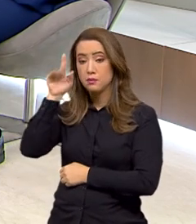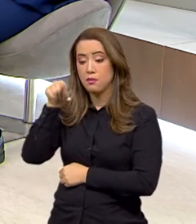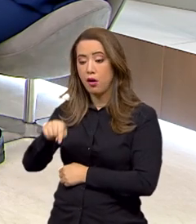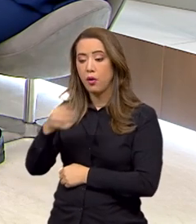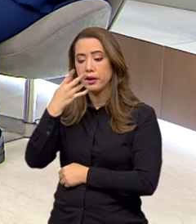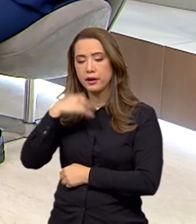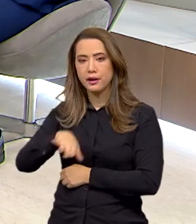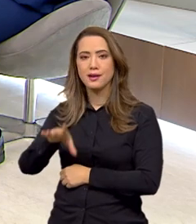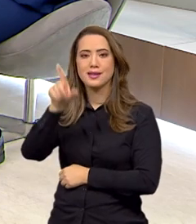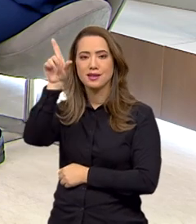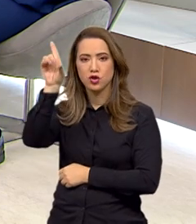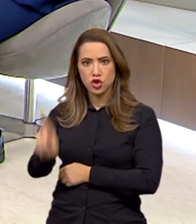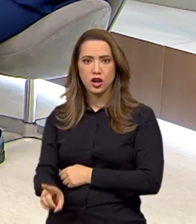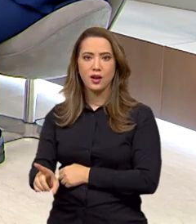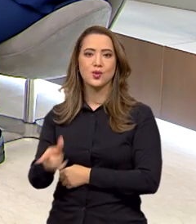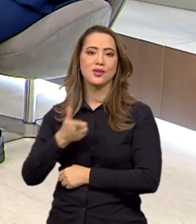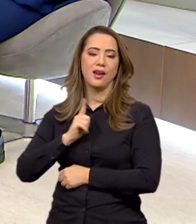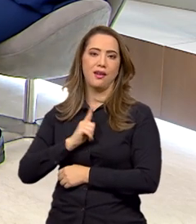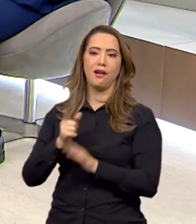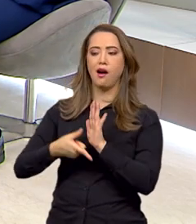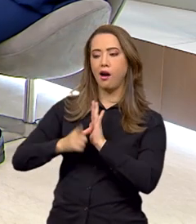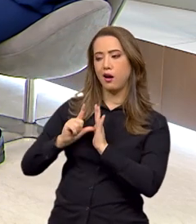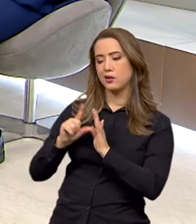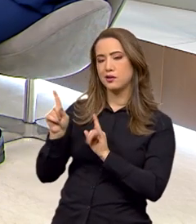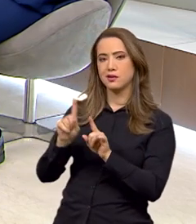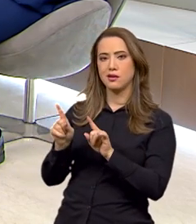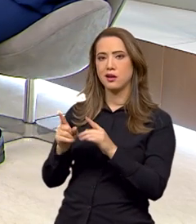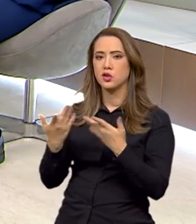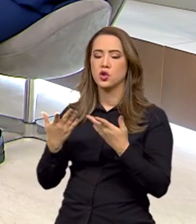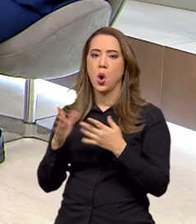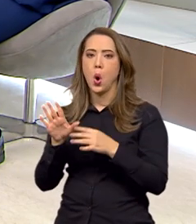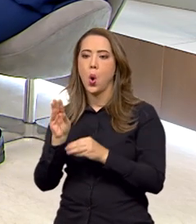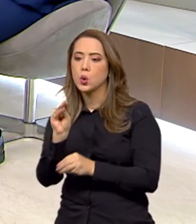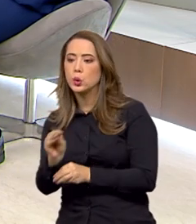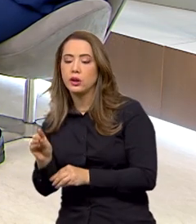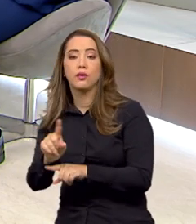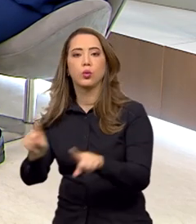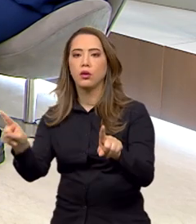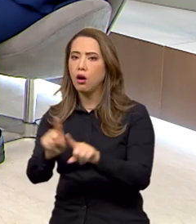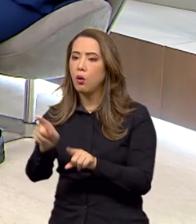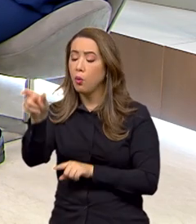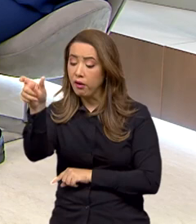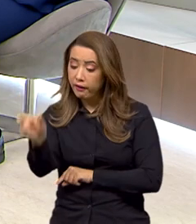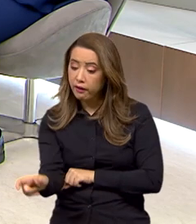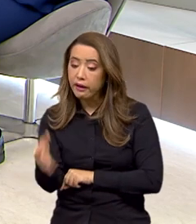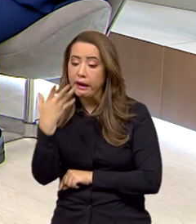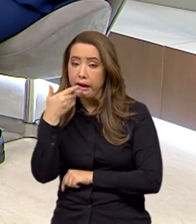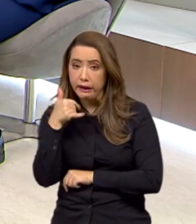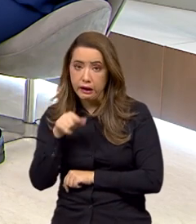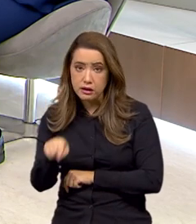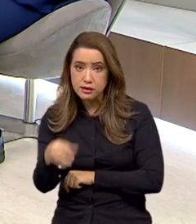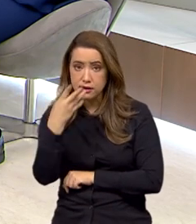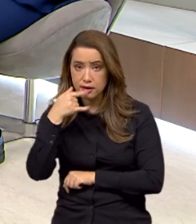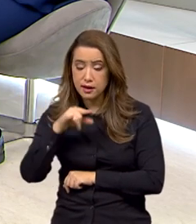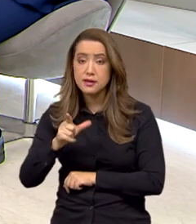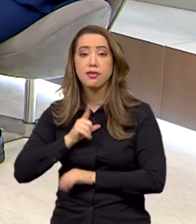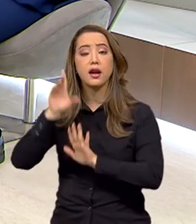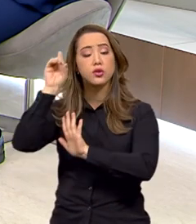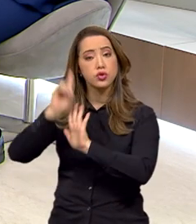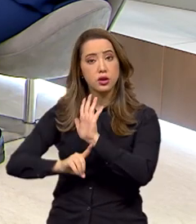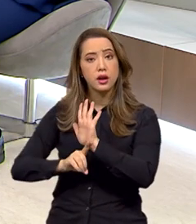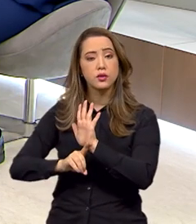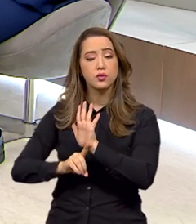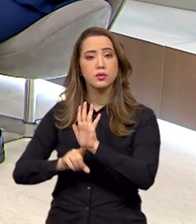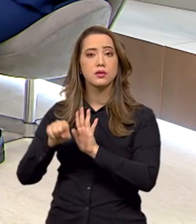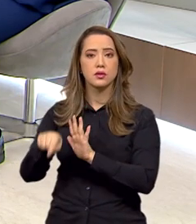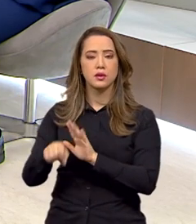direitos e não mais apenas como um objeto de intervenção. Criança é sujeito de direitos. E deixa claro que